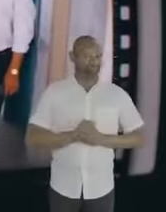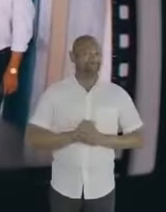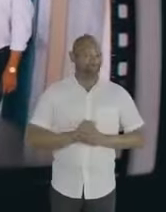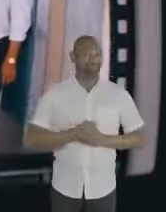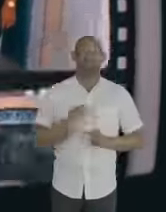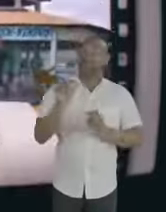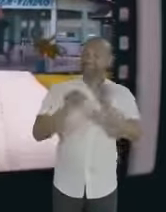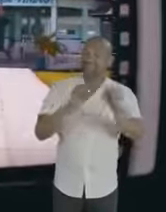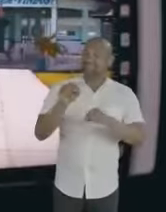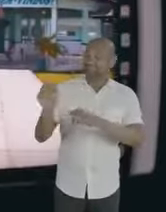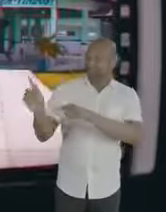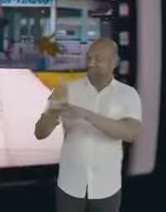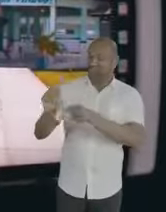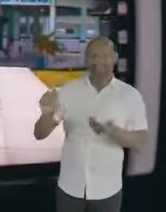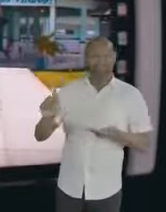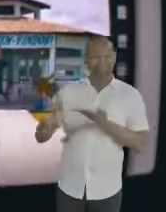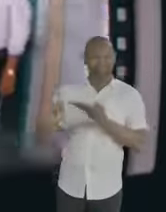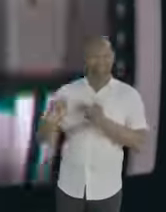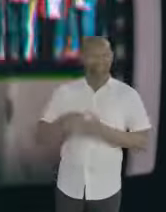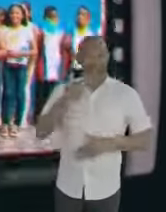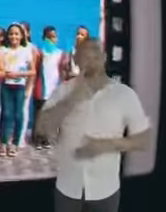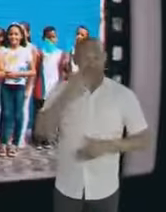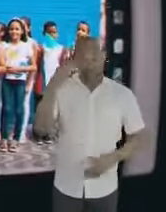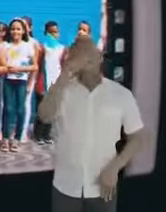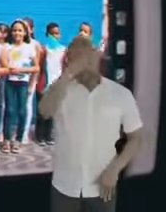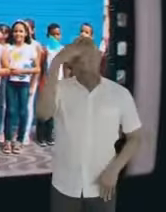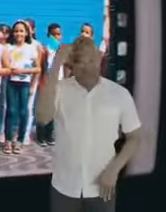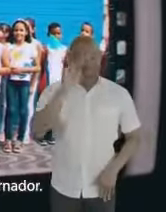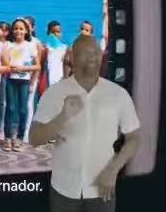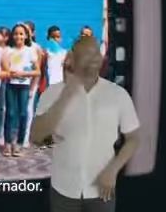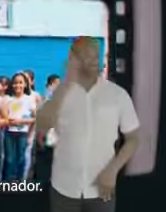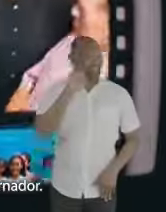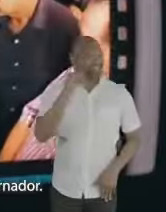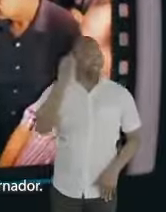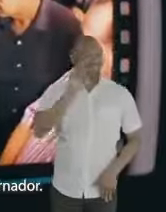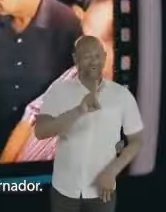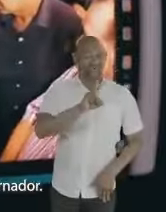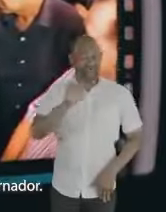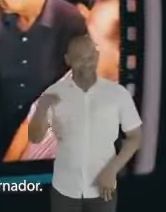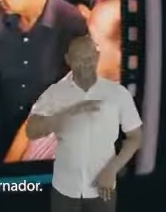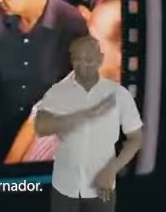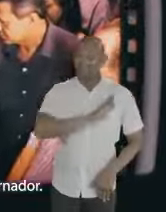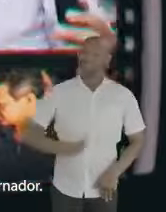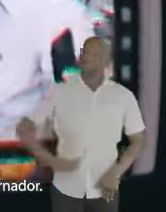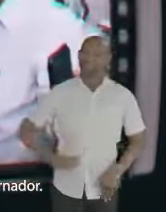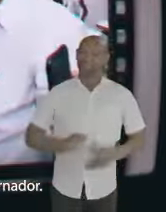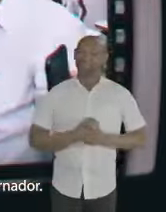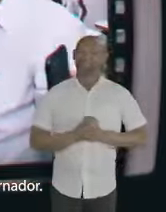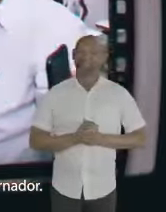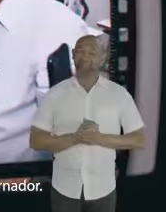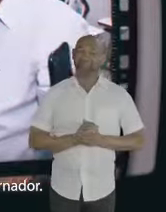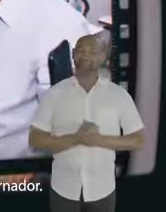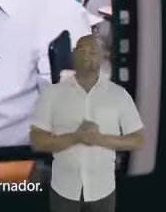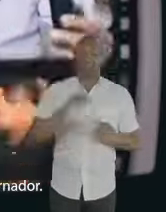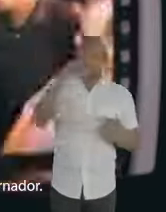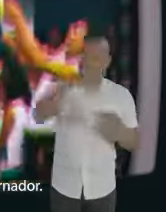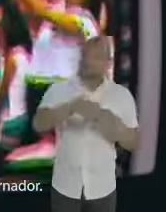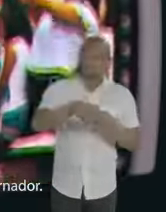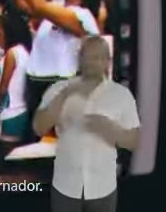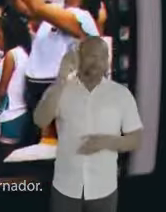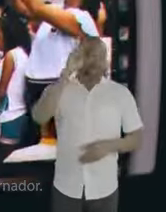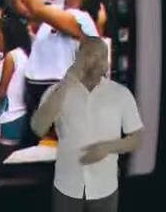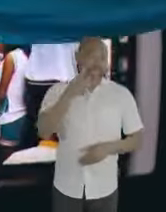em um mês. Isso se chama gestão. O melhor prefeito de Sergipe vai ser